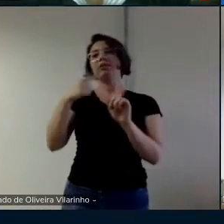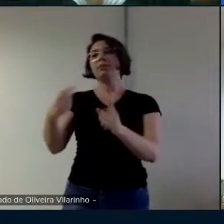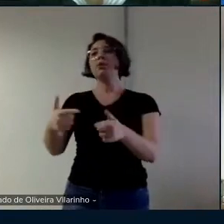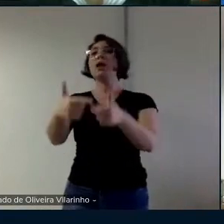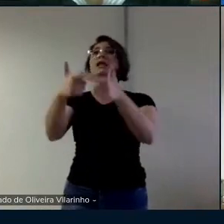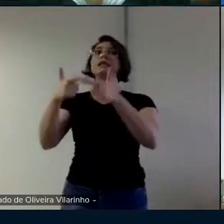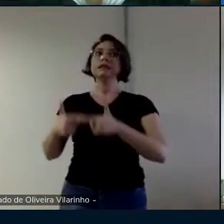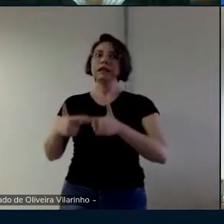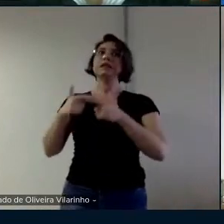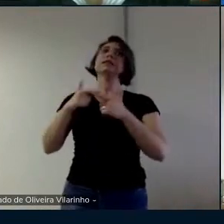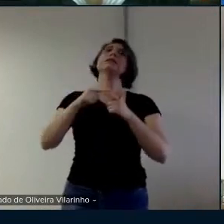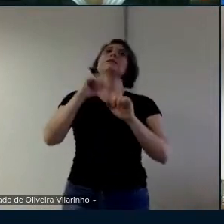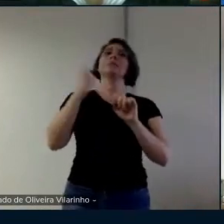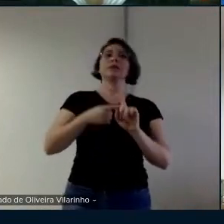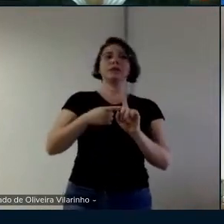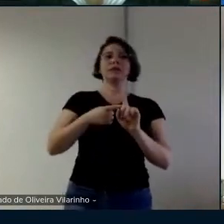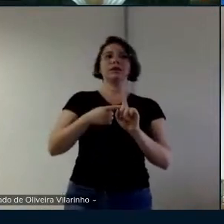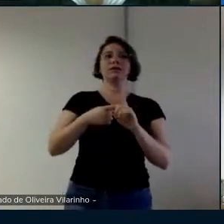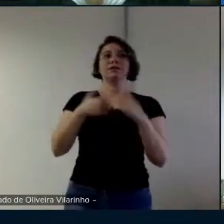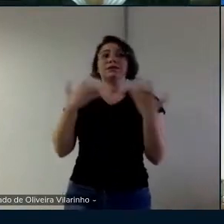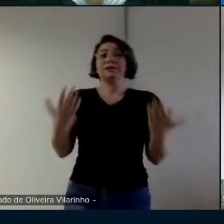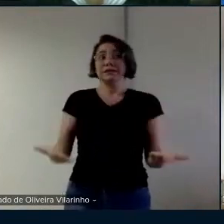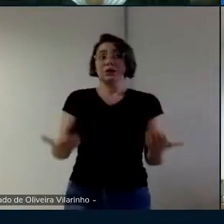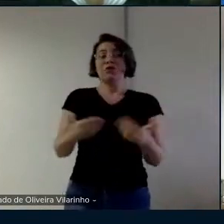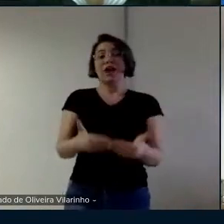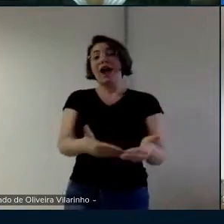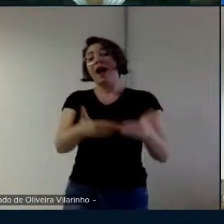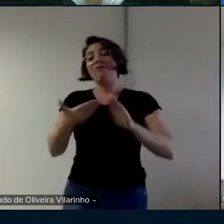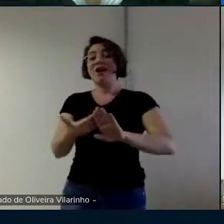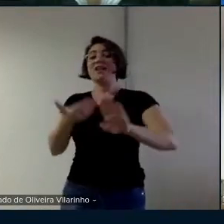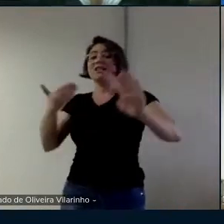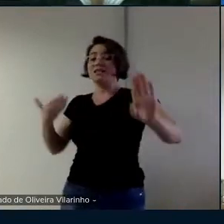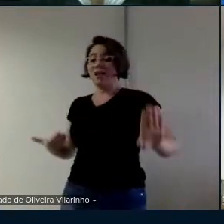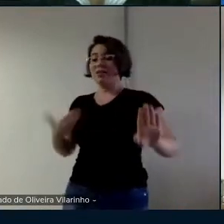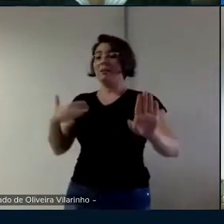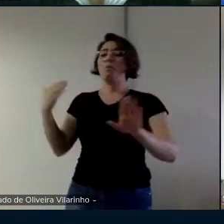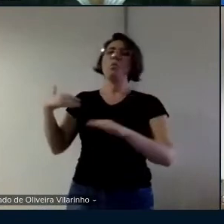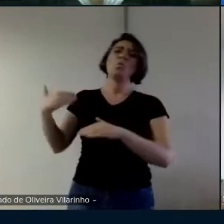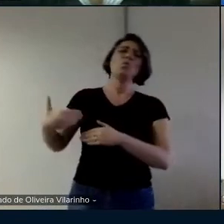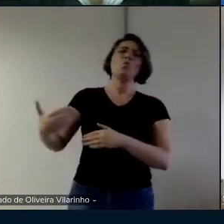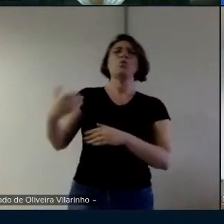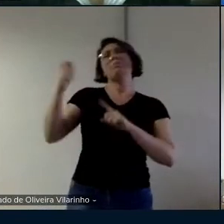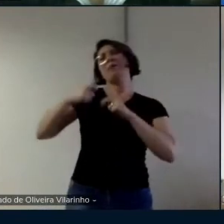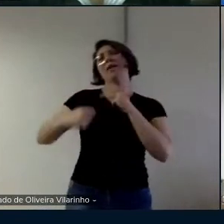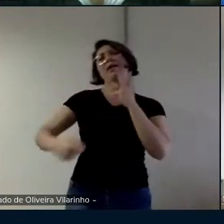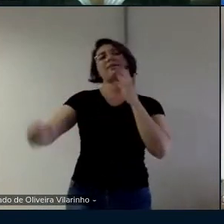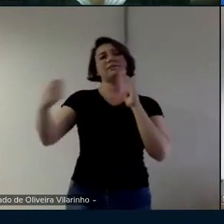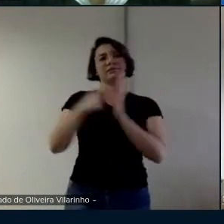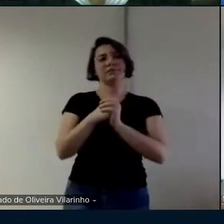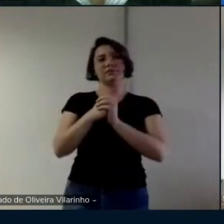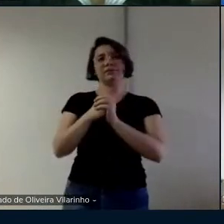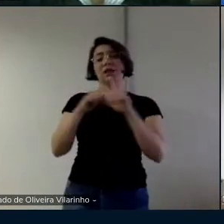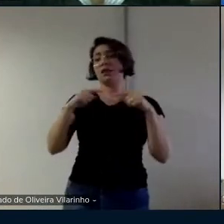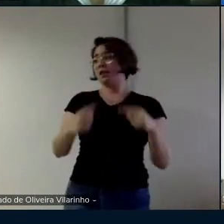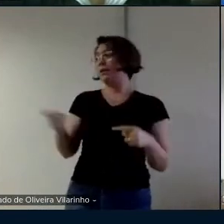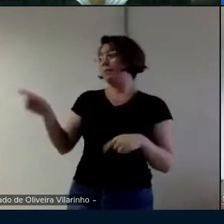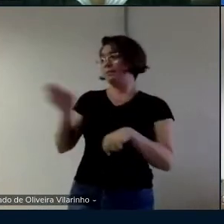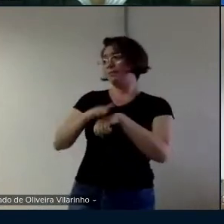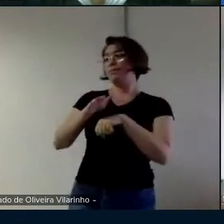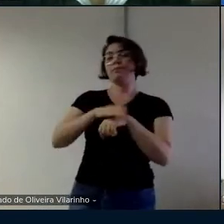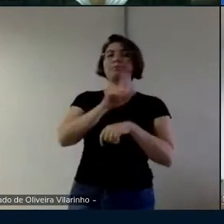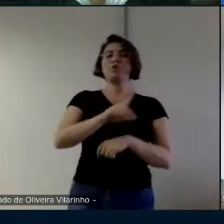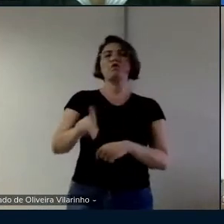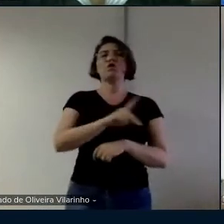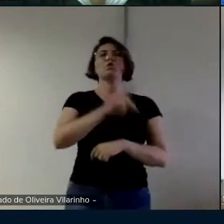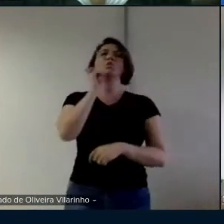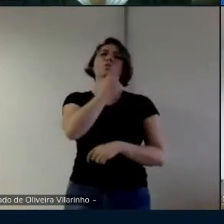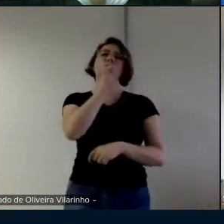assumiu e todo esse movimento que teve da criação do curso basicamente